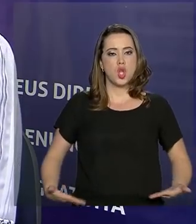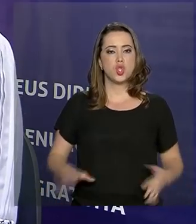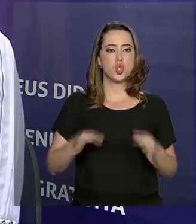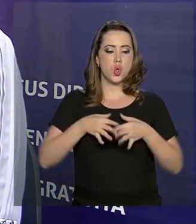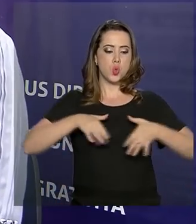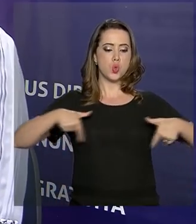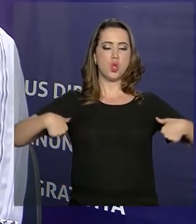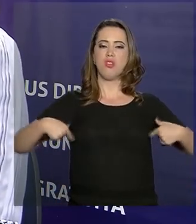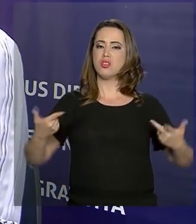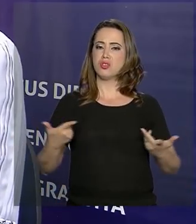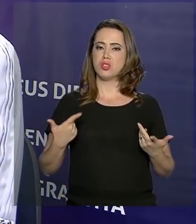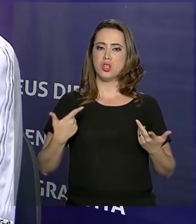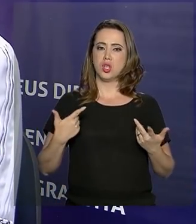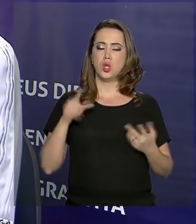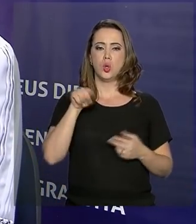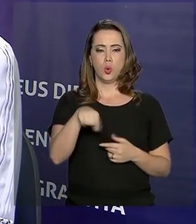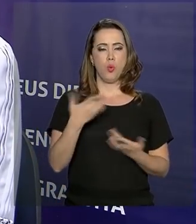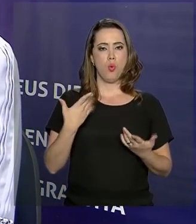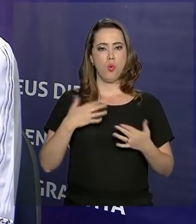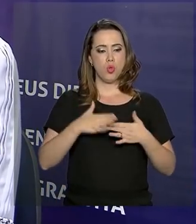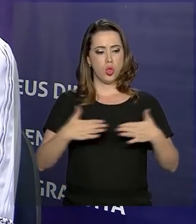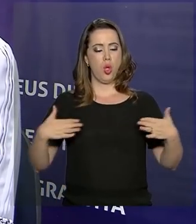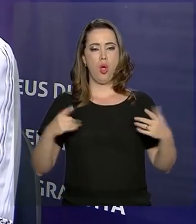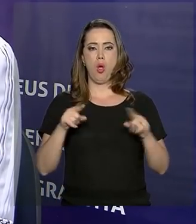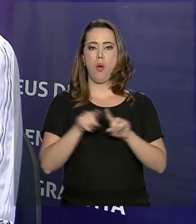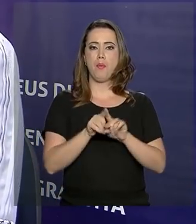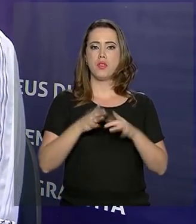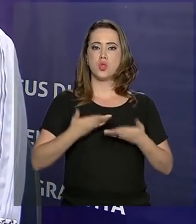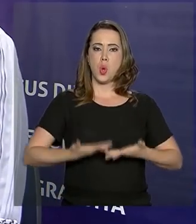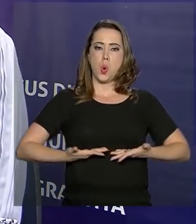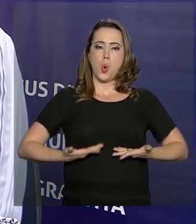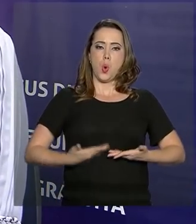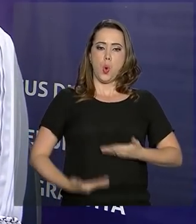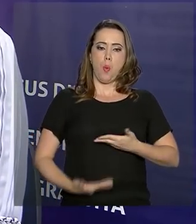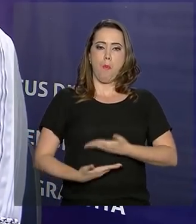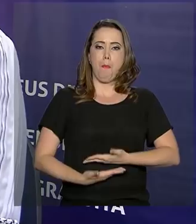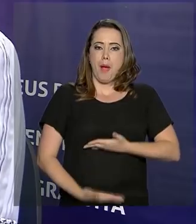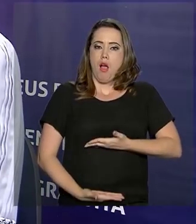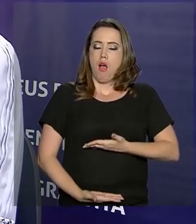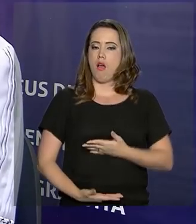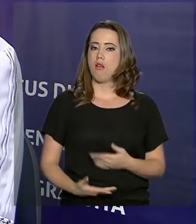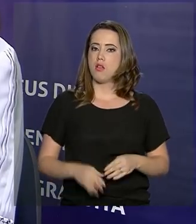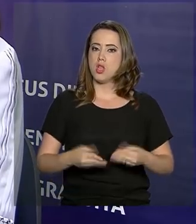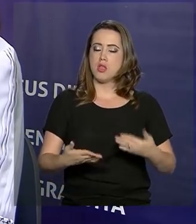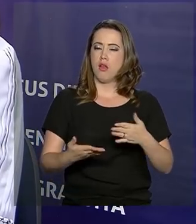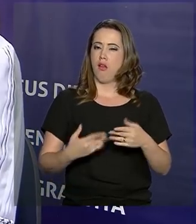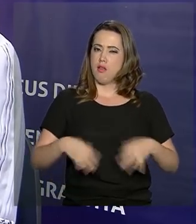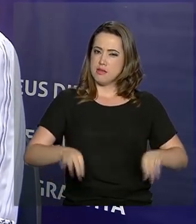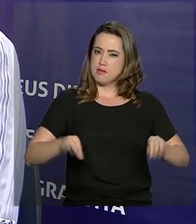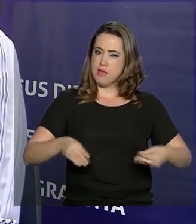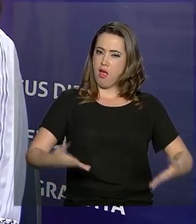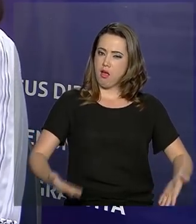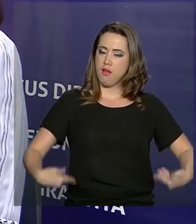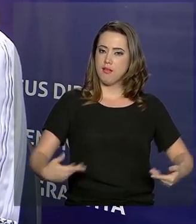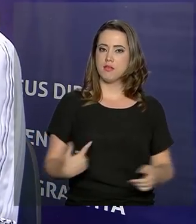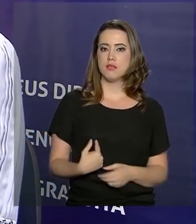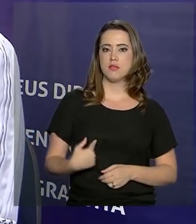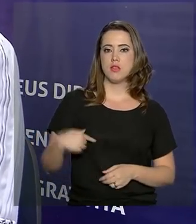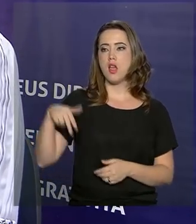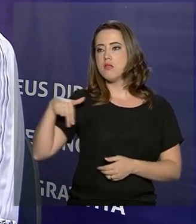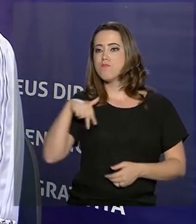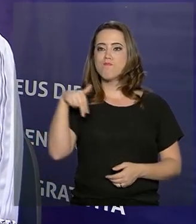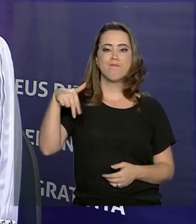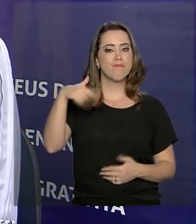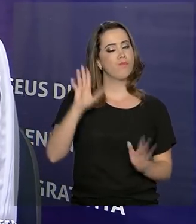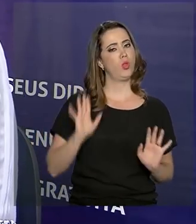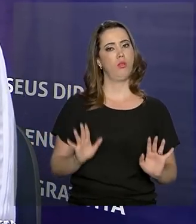sutiã, ela estava de top, ela estava de crópede, ela estava de sainha, ela estava parecendo... Ela se ensinou.